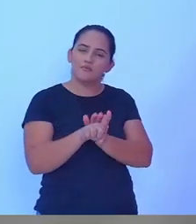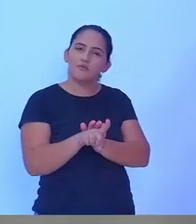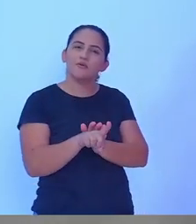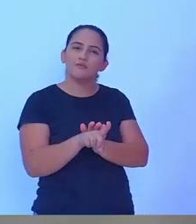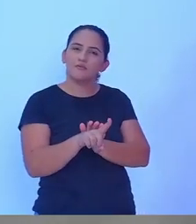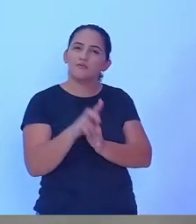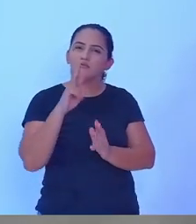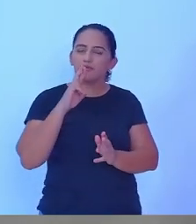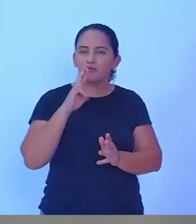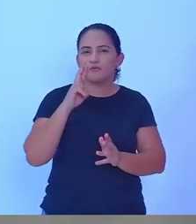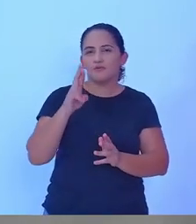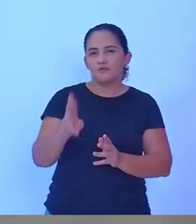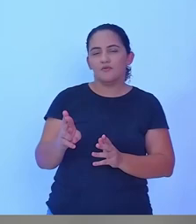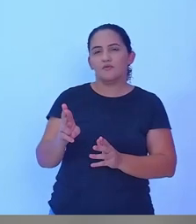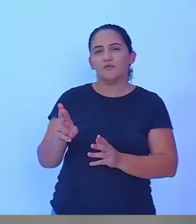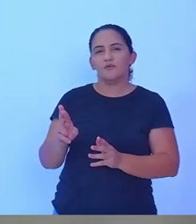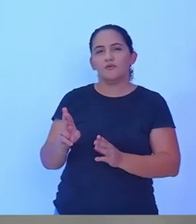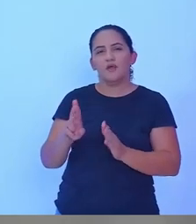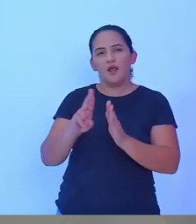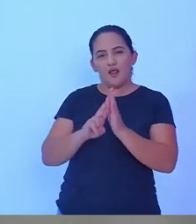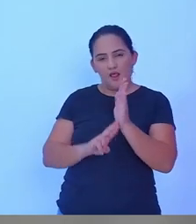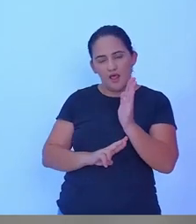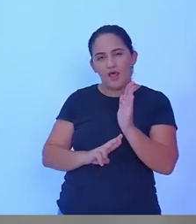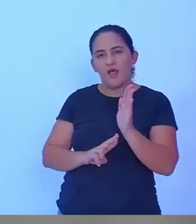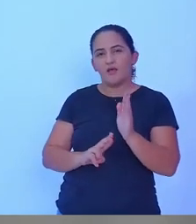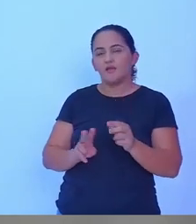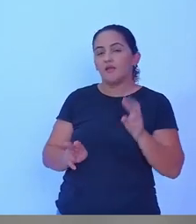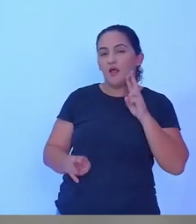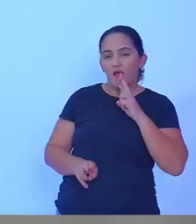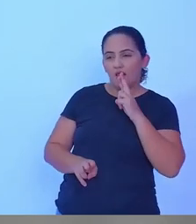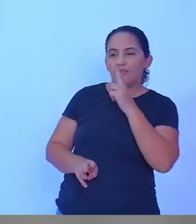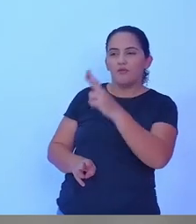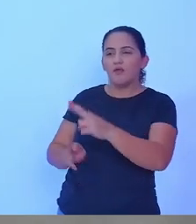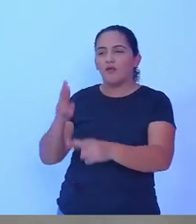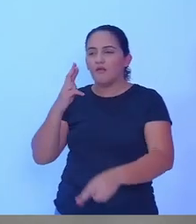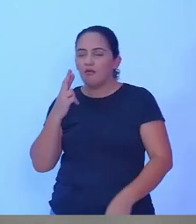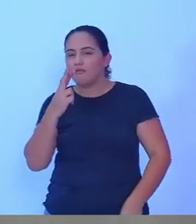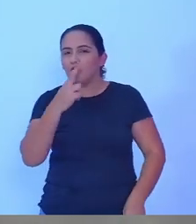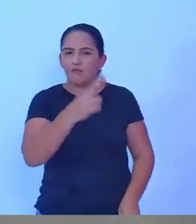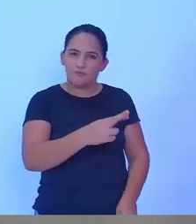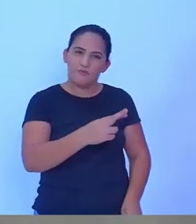que responde, que tem réplica, que tem tréplica. Então, o candidato Tiago,